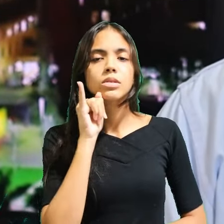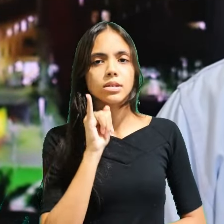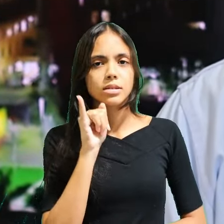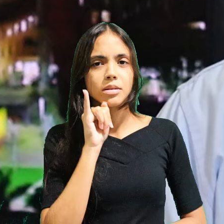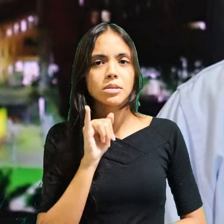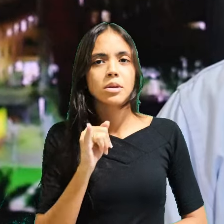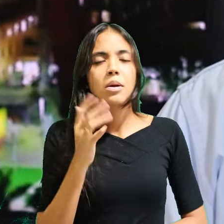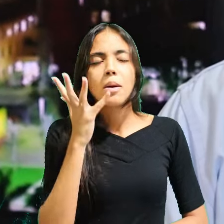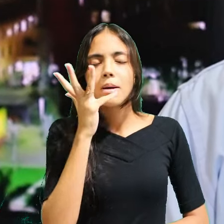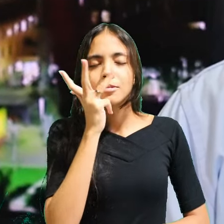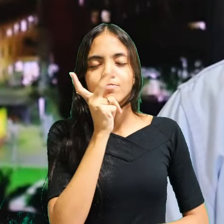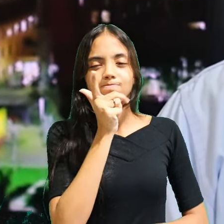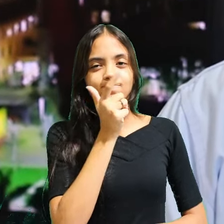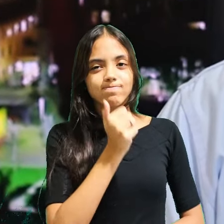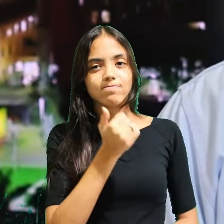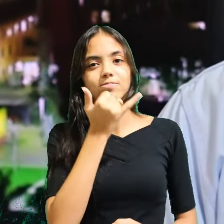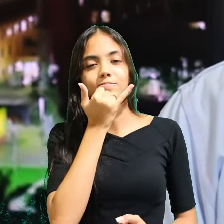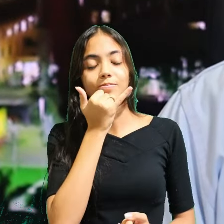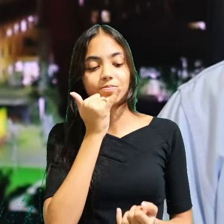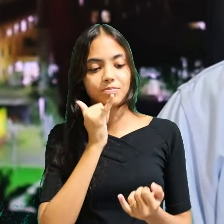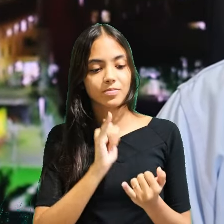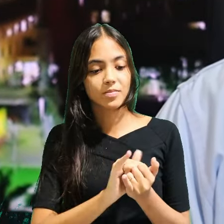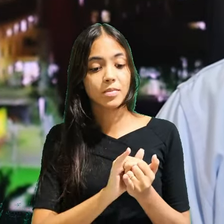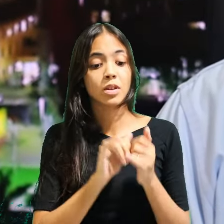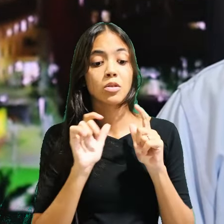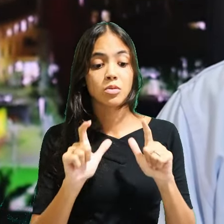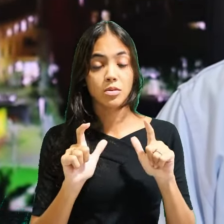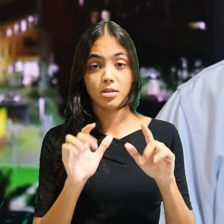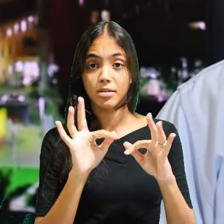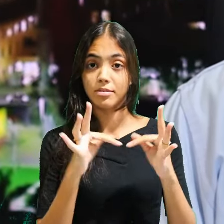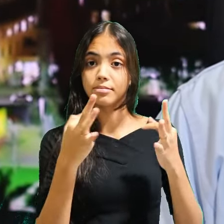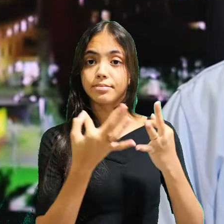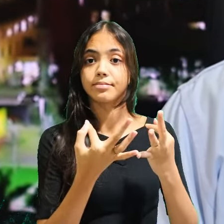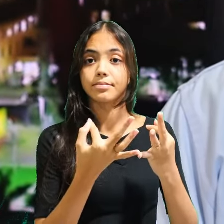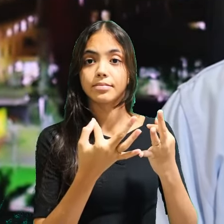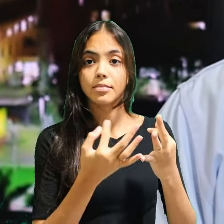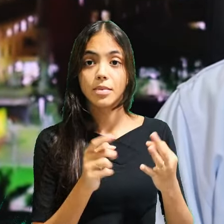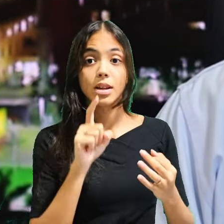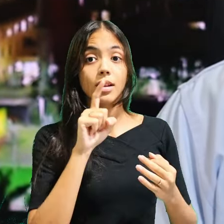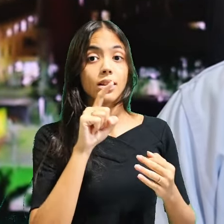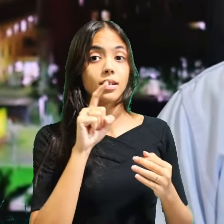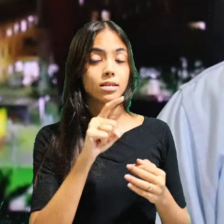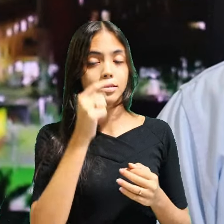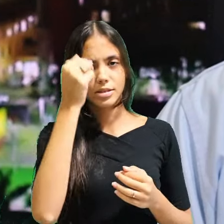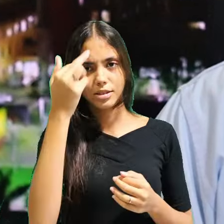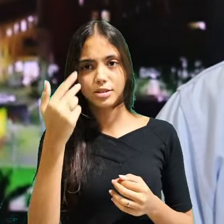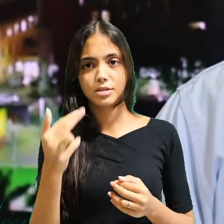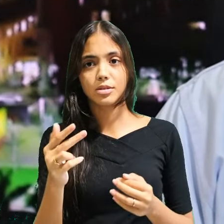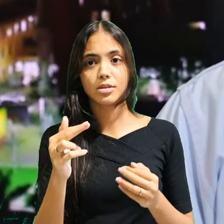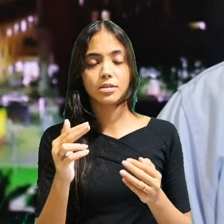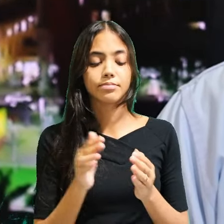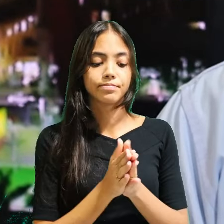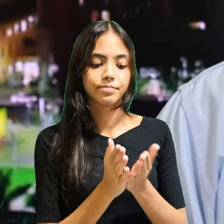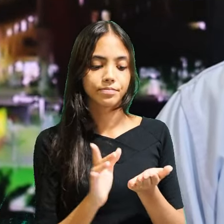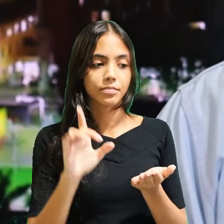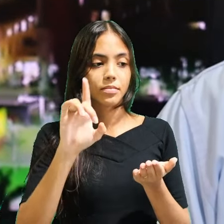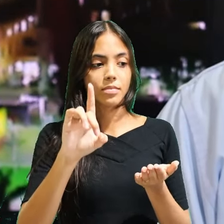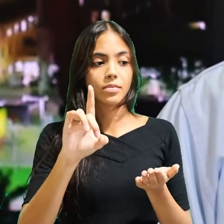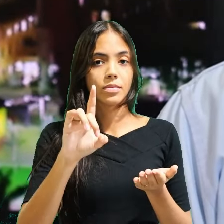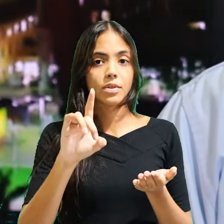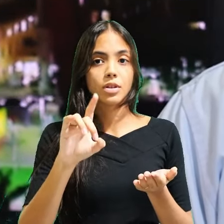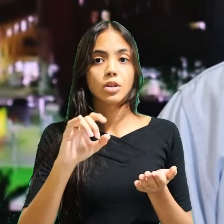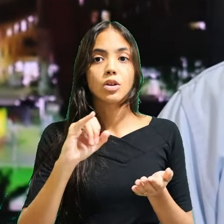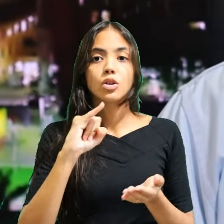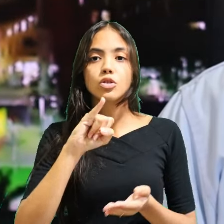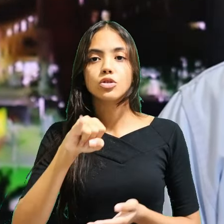exemplos mais belos de perdão no ambiente da família está na história bíblica de José